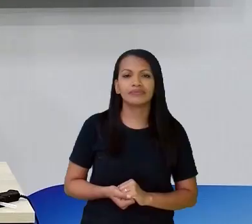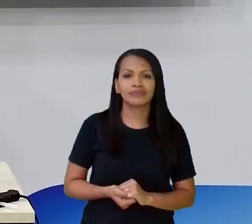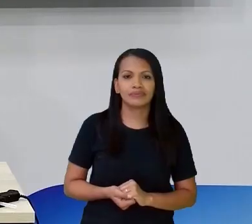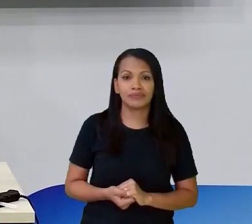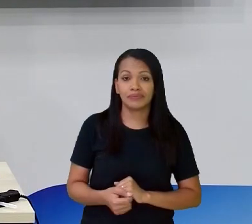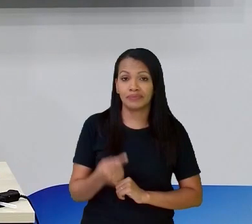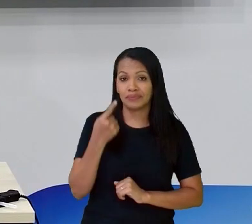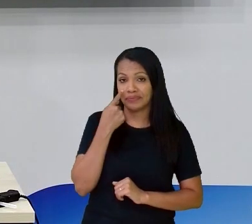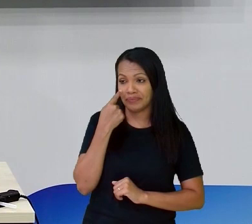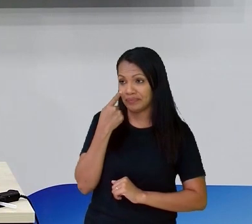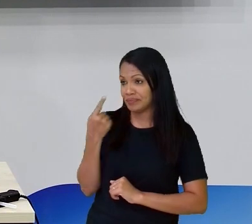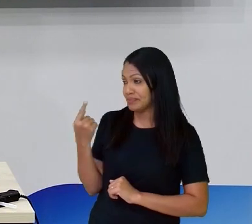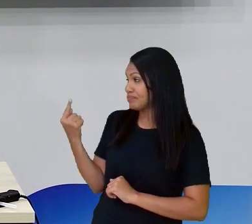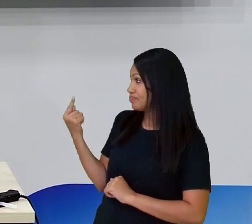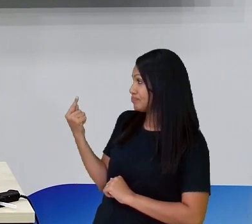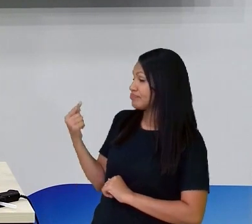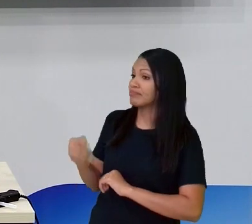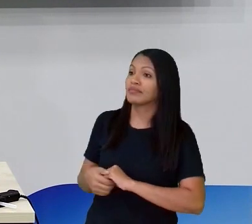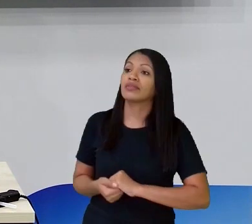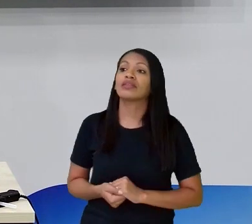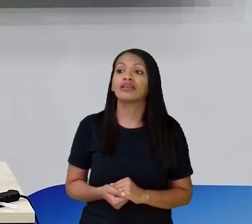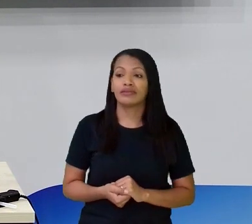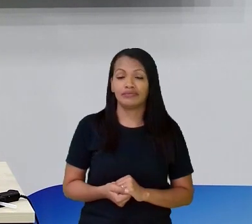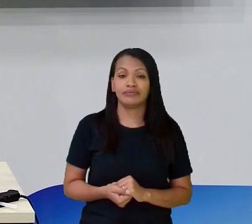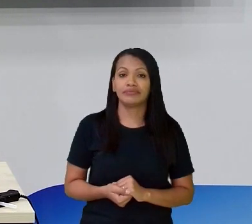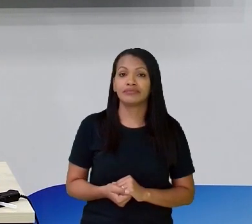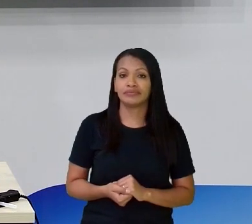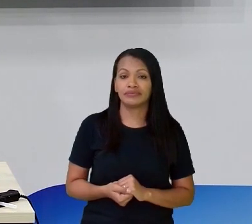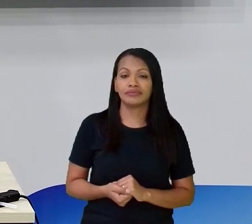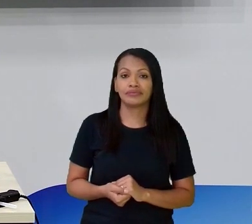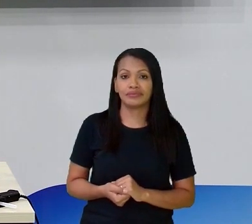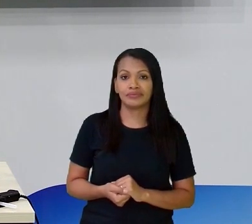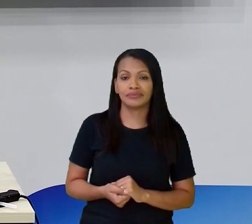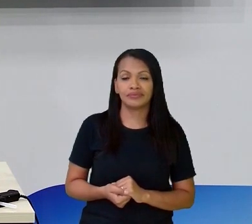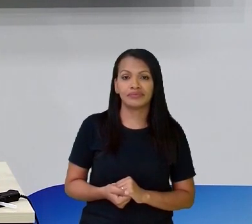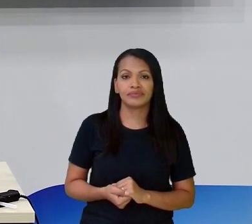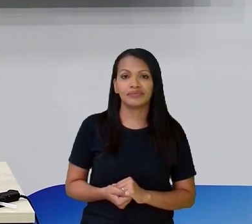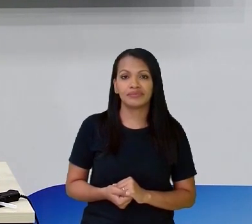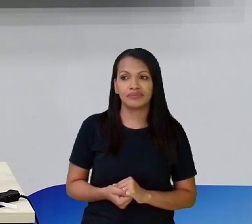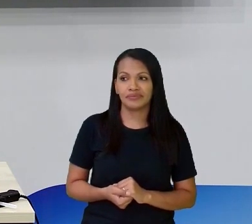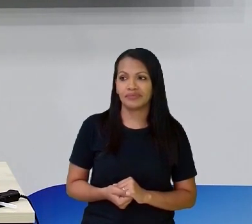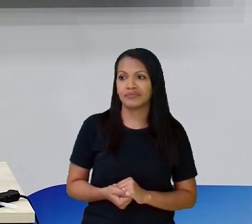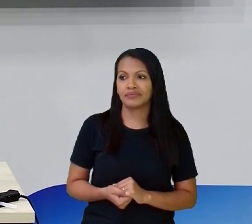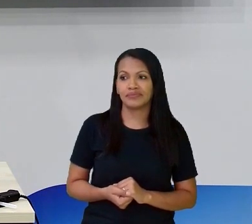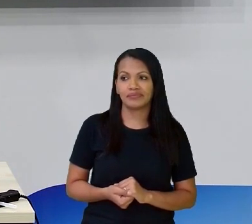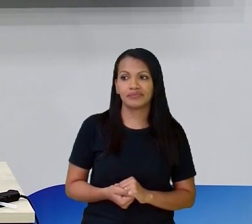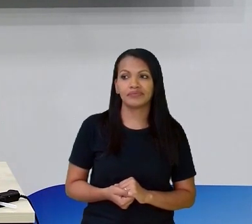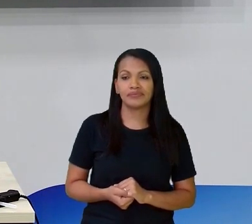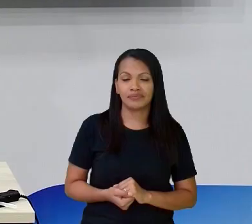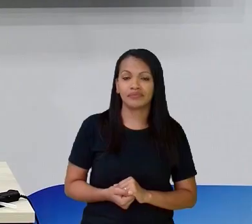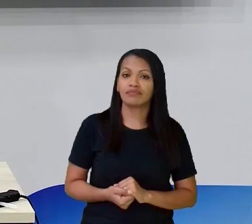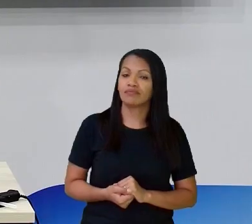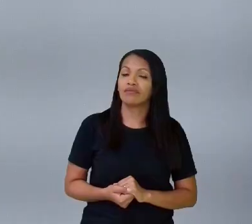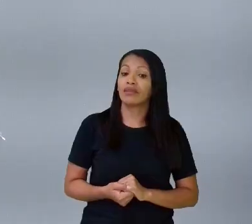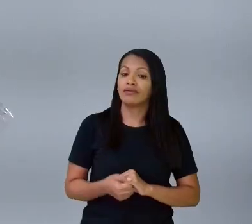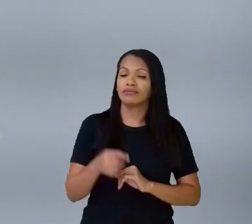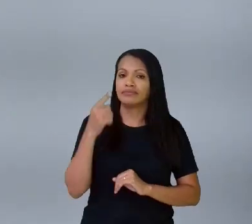E vai fazer com que O barbante Ele venha pra cá Tá? Ele atravesse Esse furinho